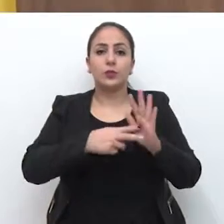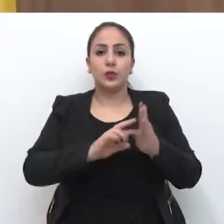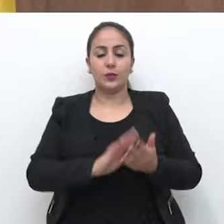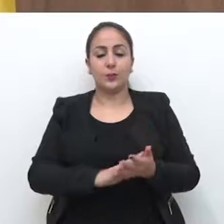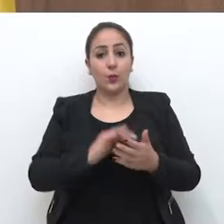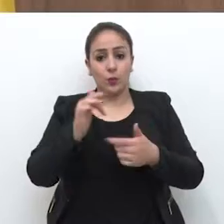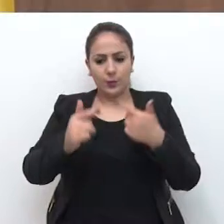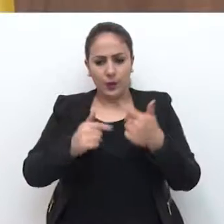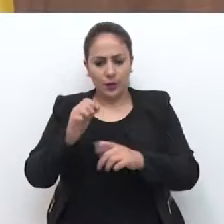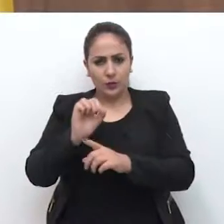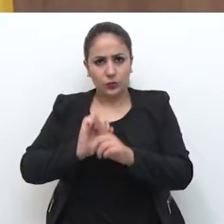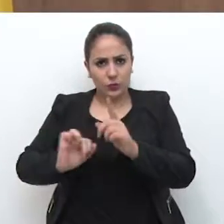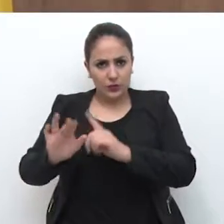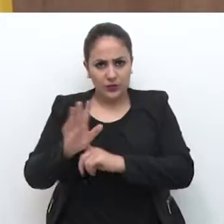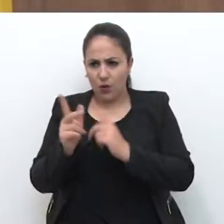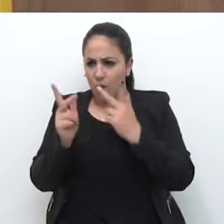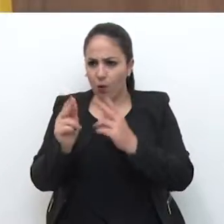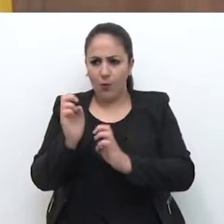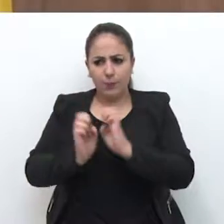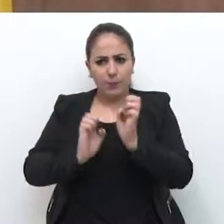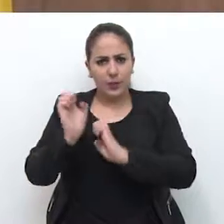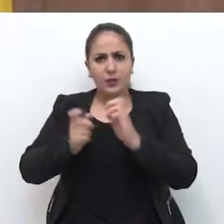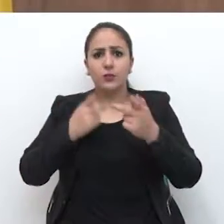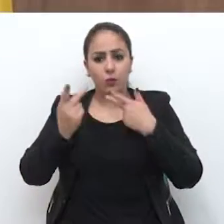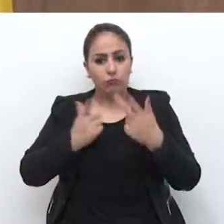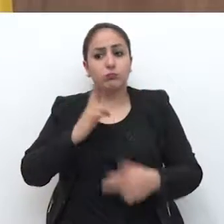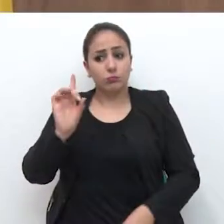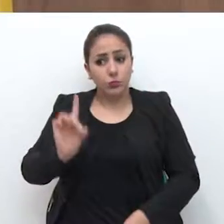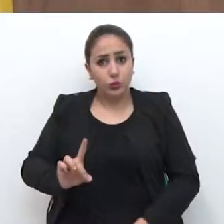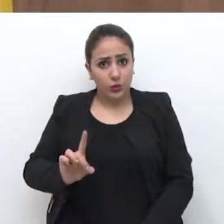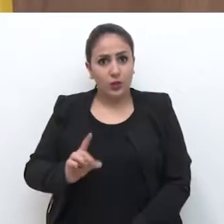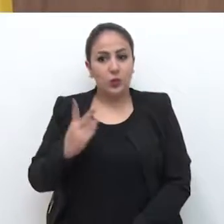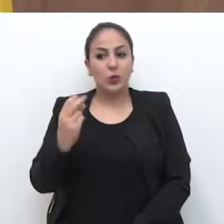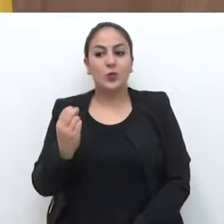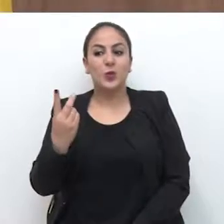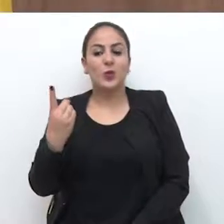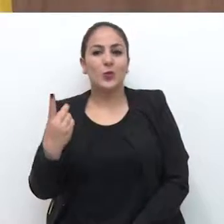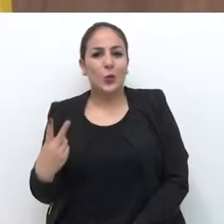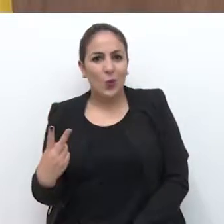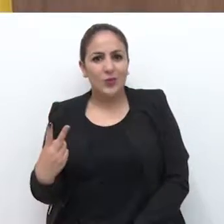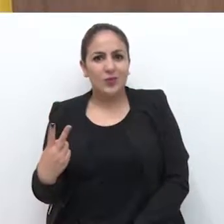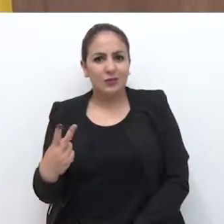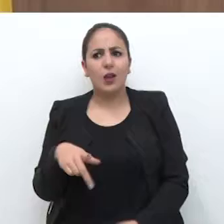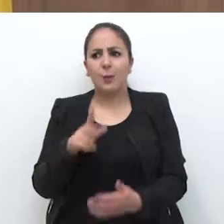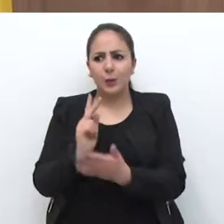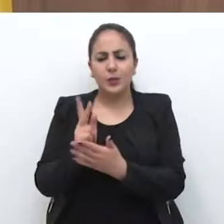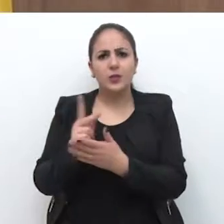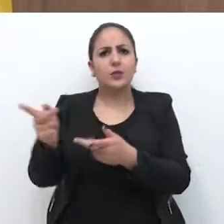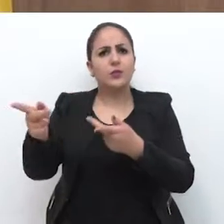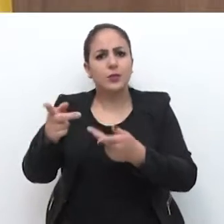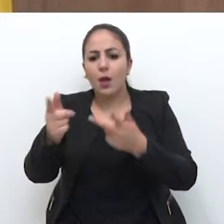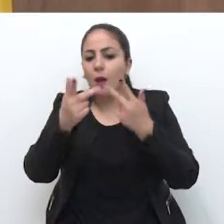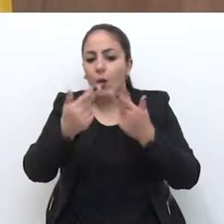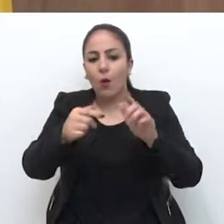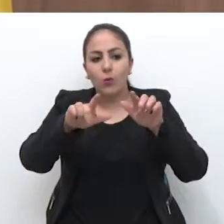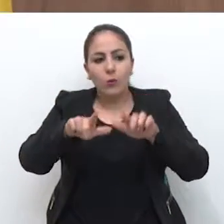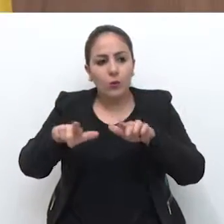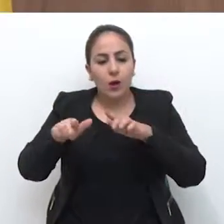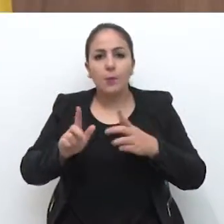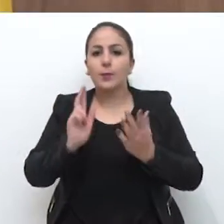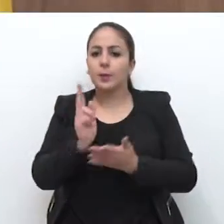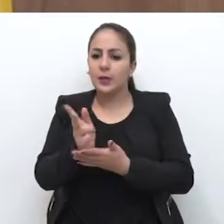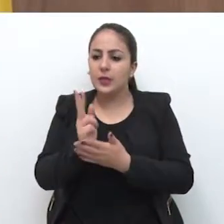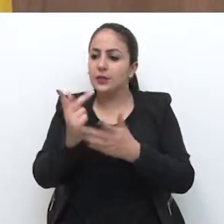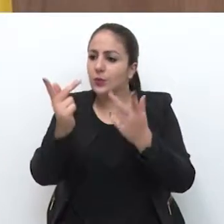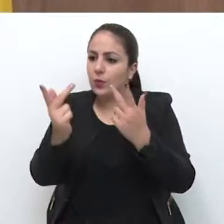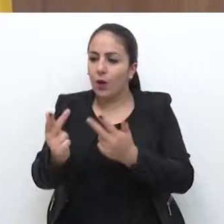empresa que emitiu o laudo em 2012, dizendo que eles tinham direito, eles permanecem visitando os mesmos locais, permanecem nos